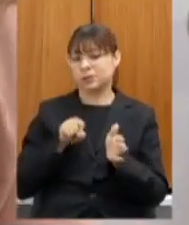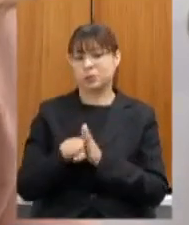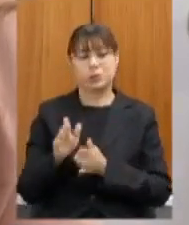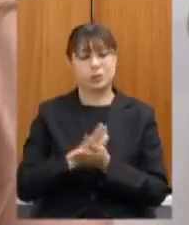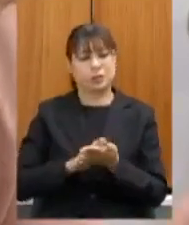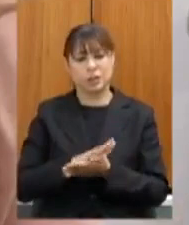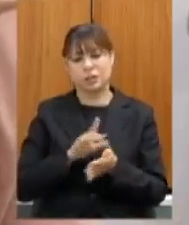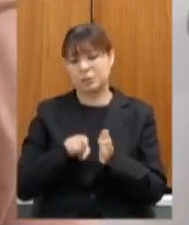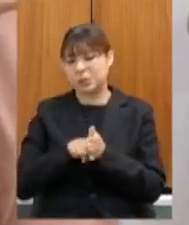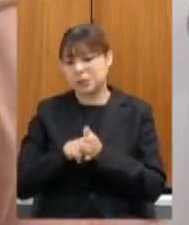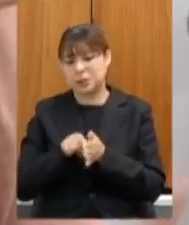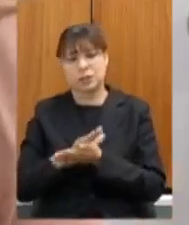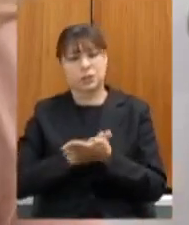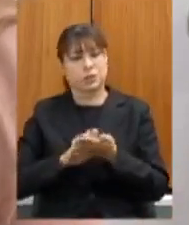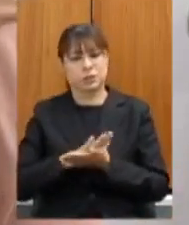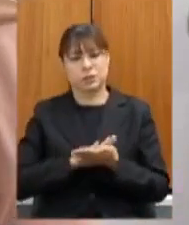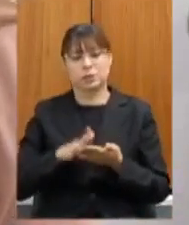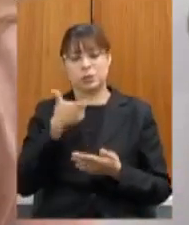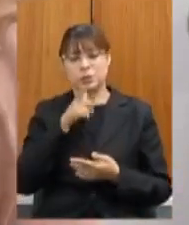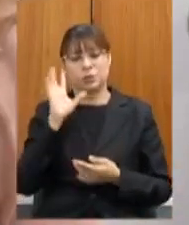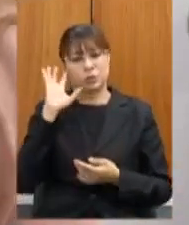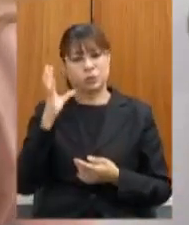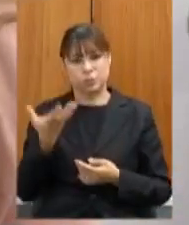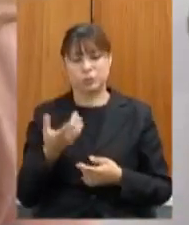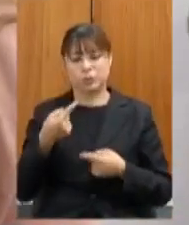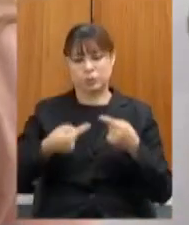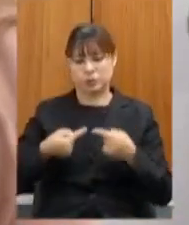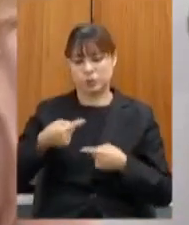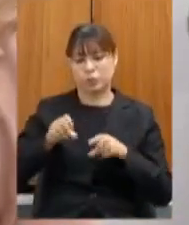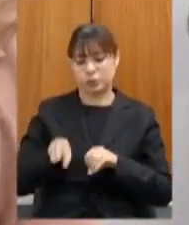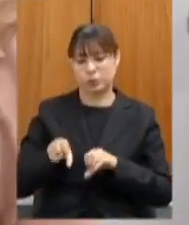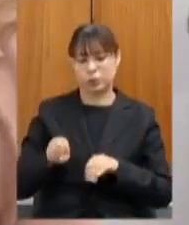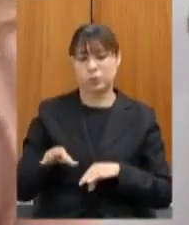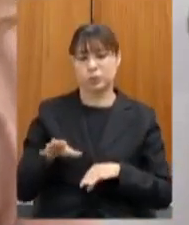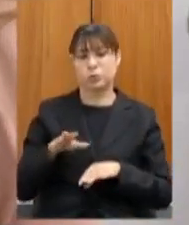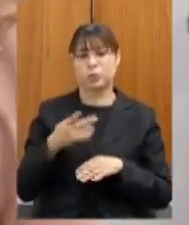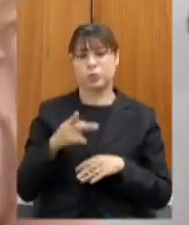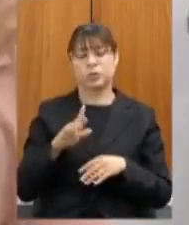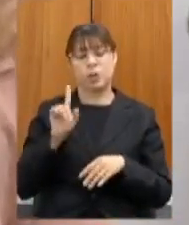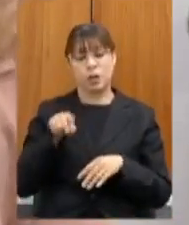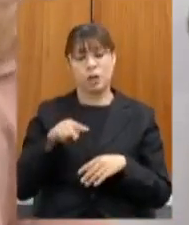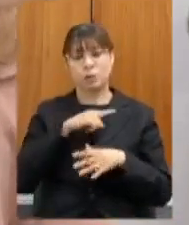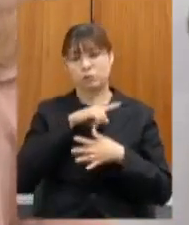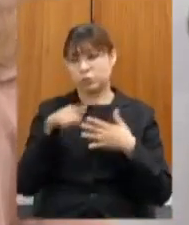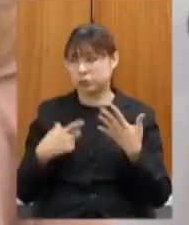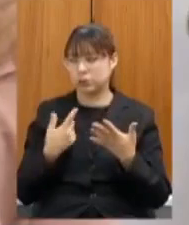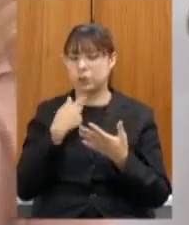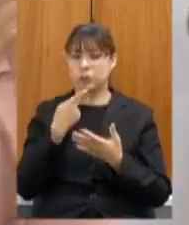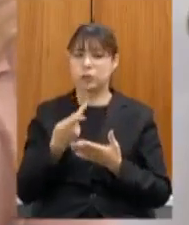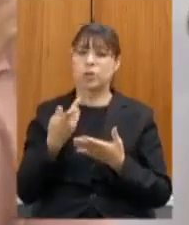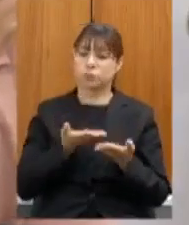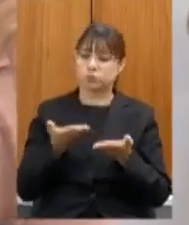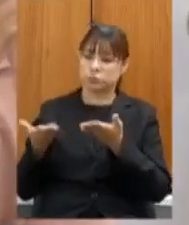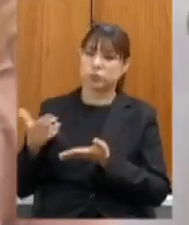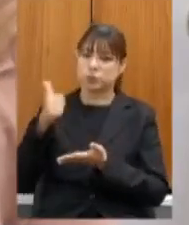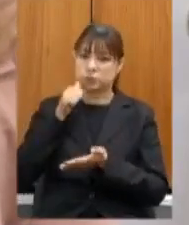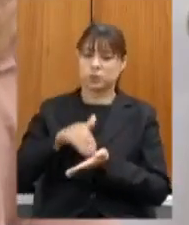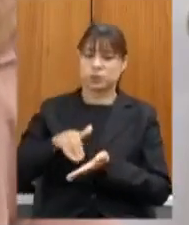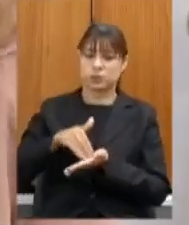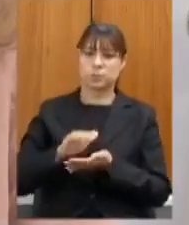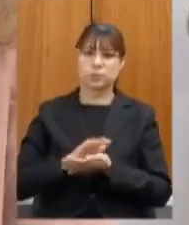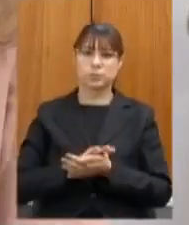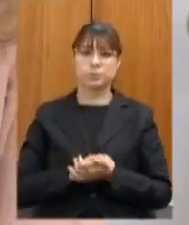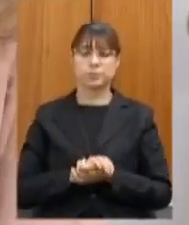enfim não foi escutada para definição da política educacional da sua região são essas as considerações e passo a palavra para a